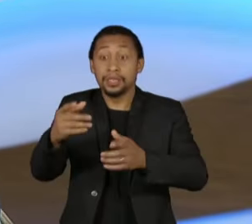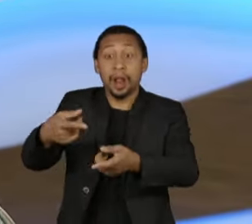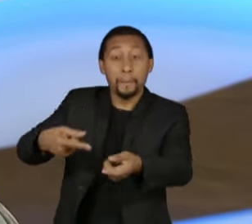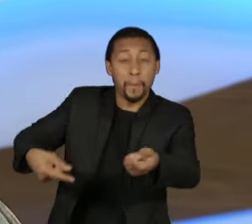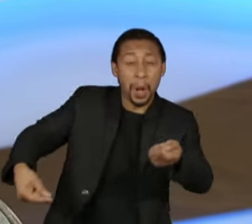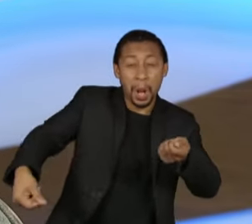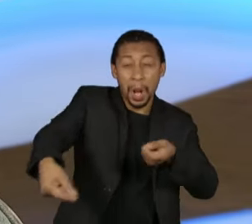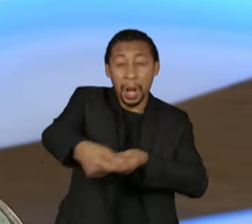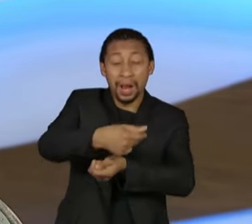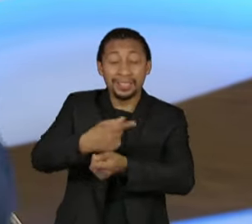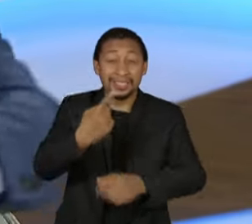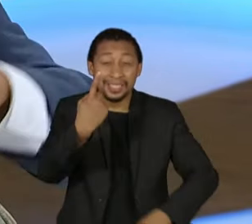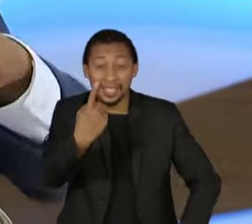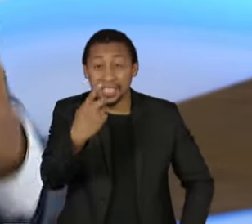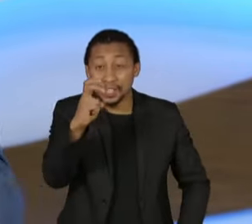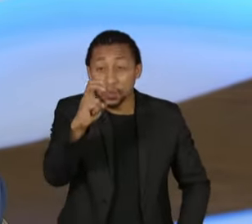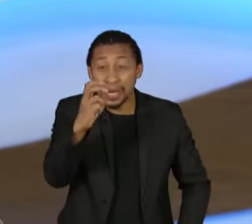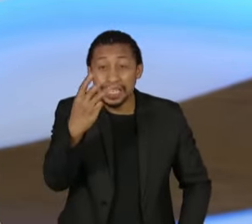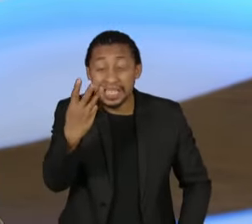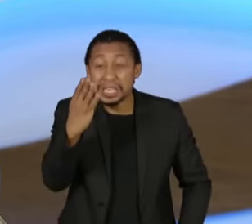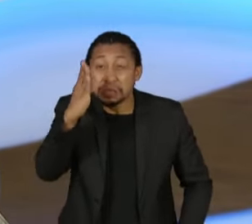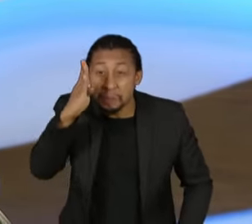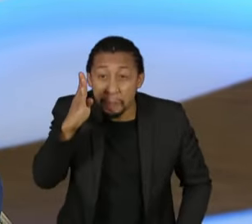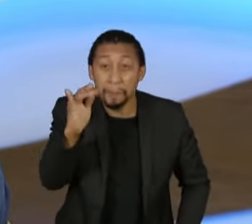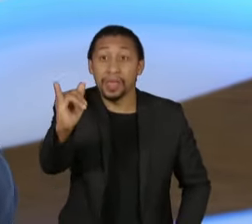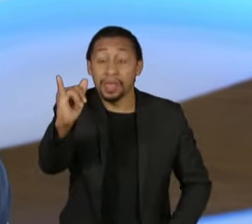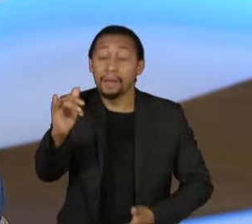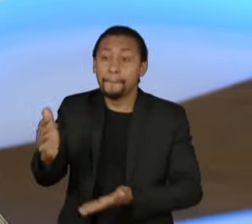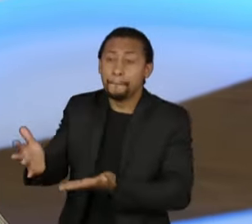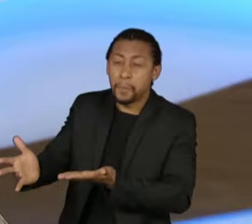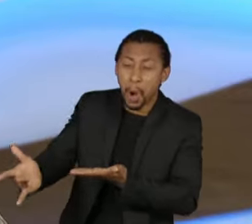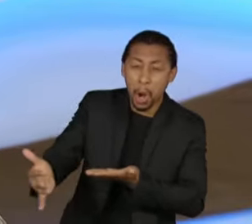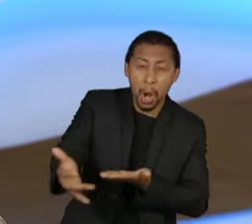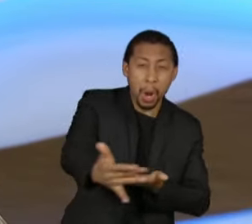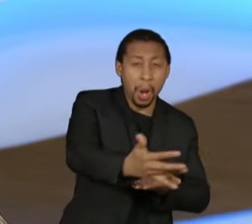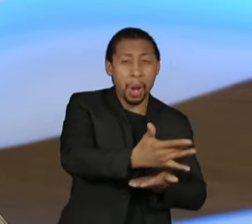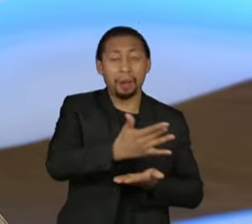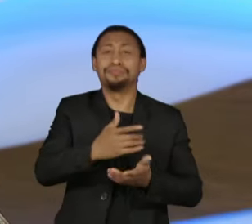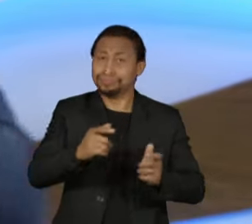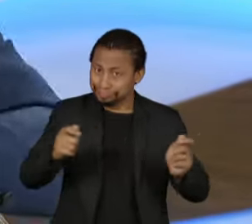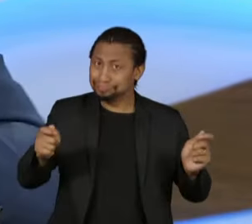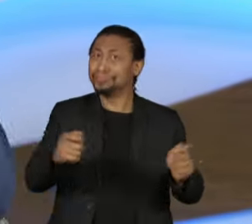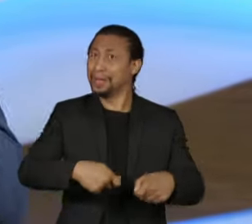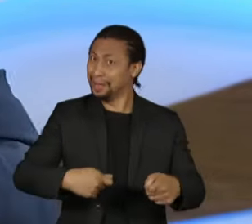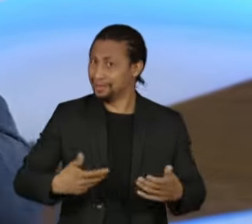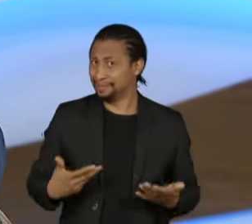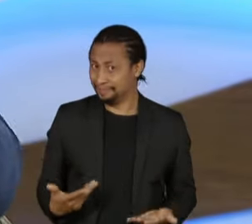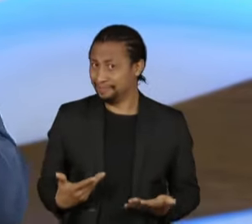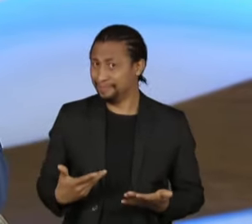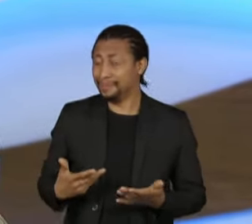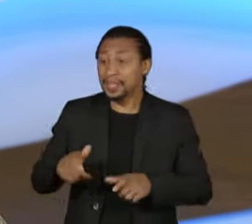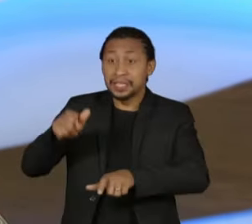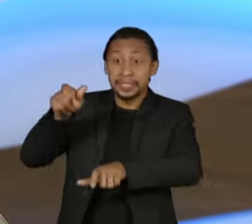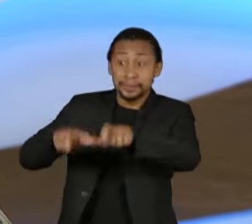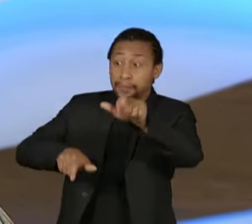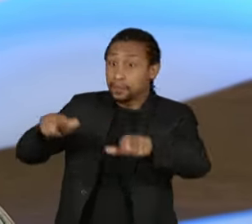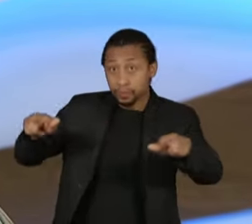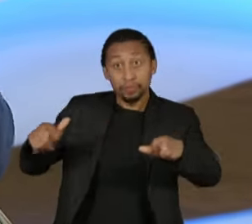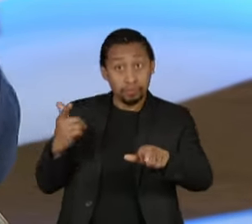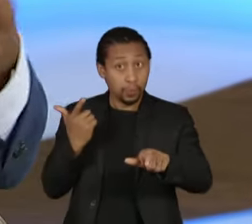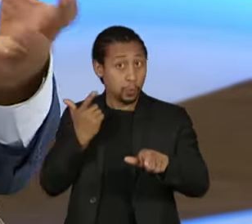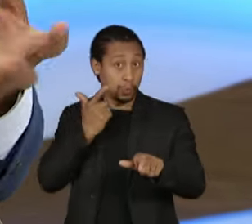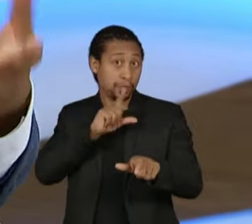bilhões de reais. Ou seja, são 38 milhões de pessoas, aproximadamente, que diretamente recebem